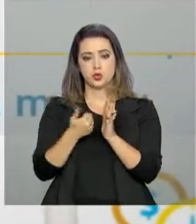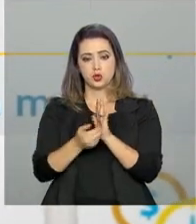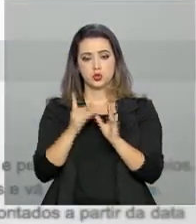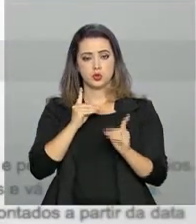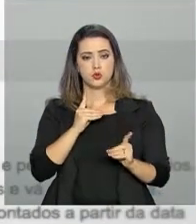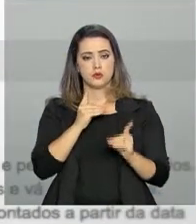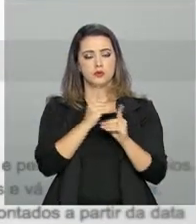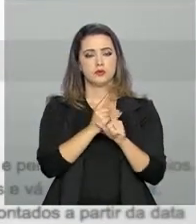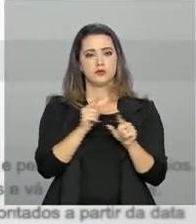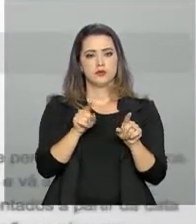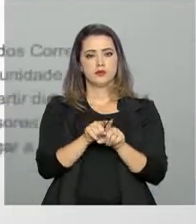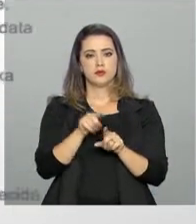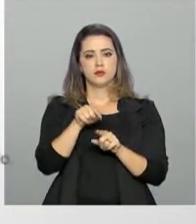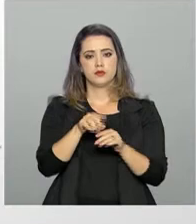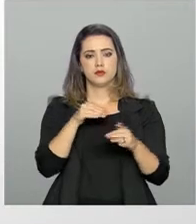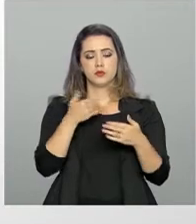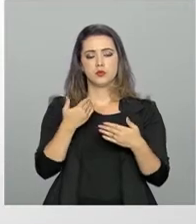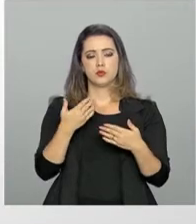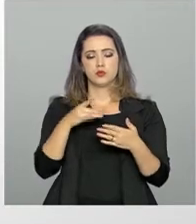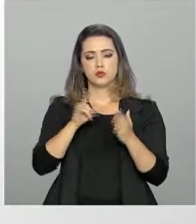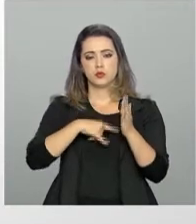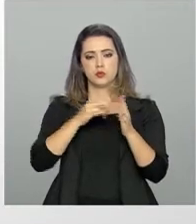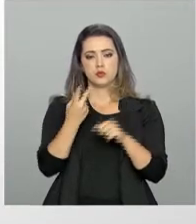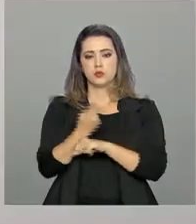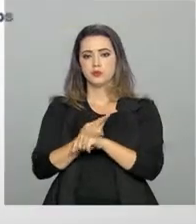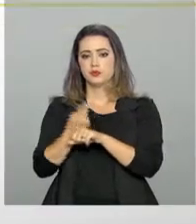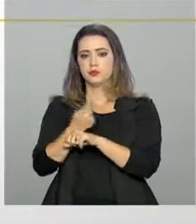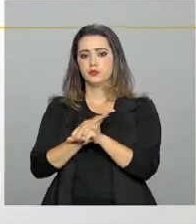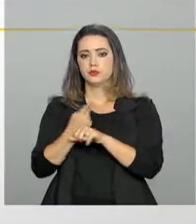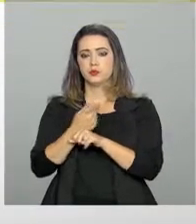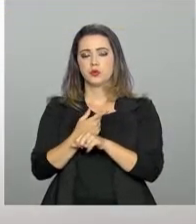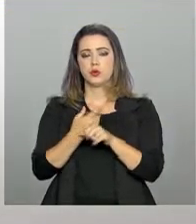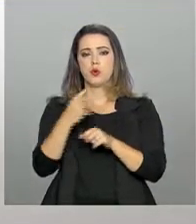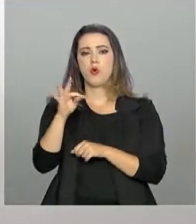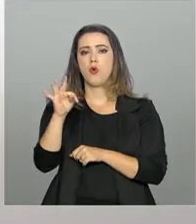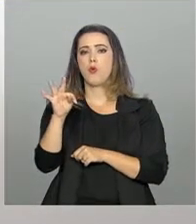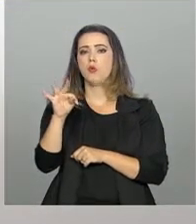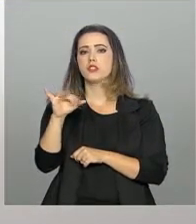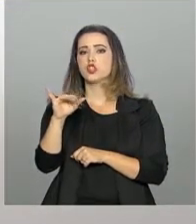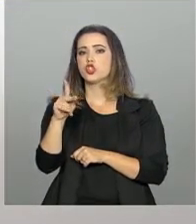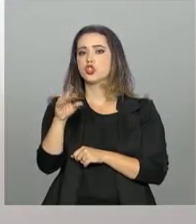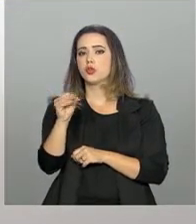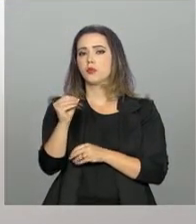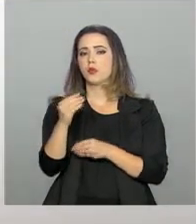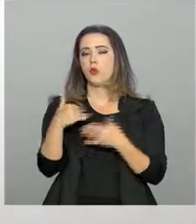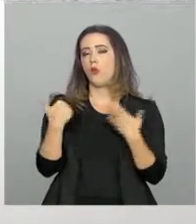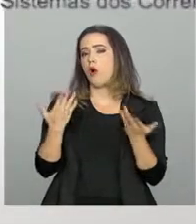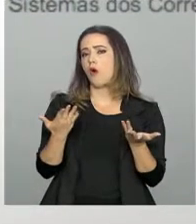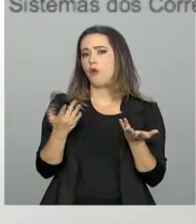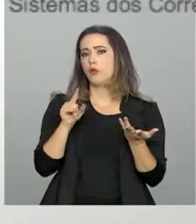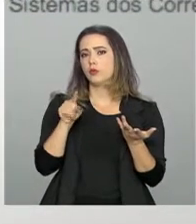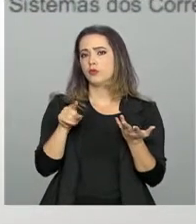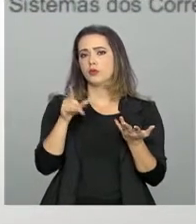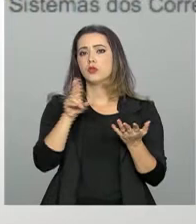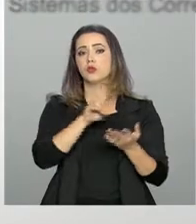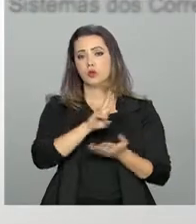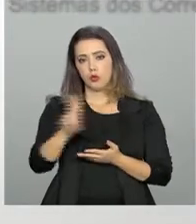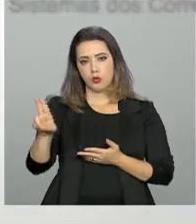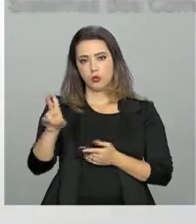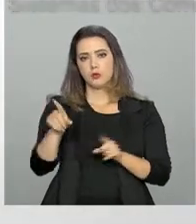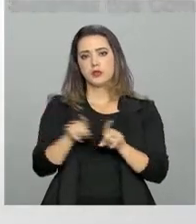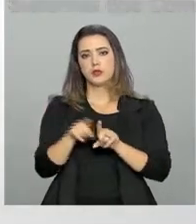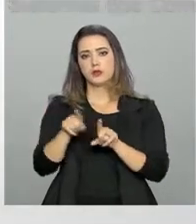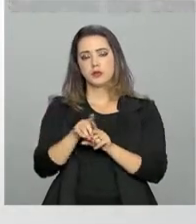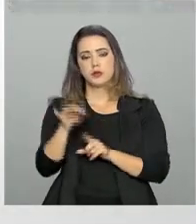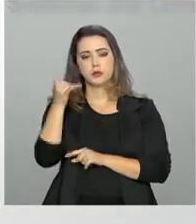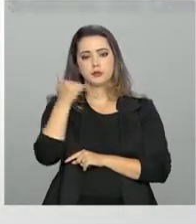site, os documentos extraviados podem ser buscados por tipo a partir do nome do titular. Também é possível consultar pelo